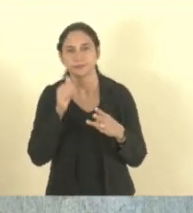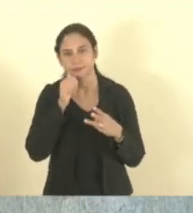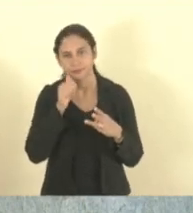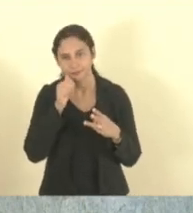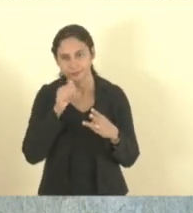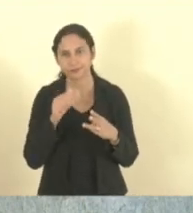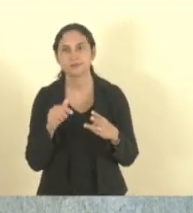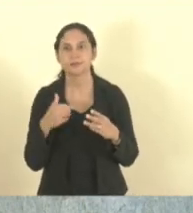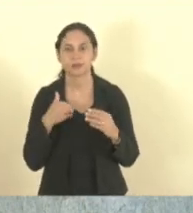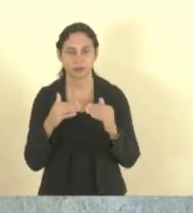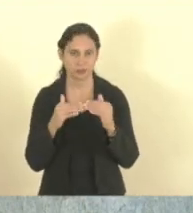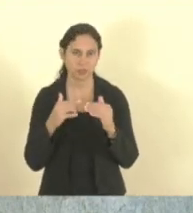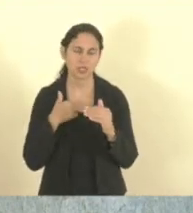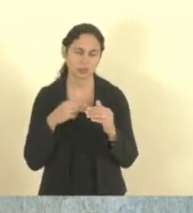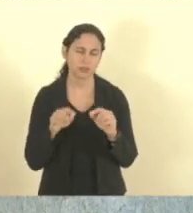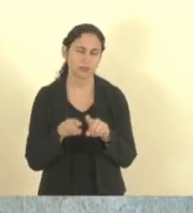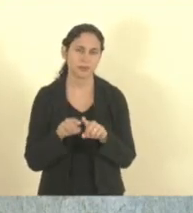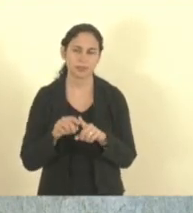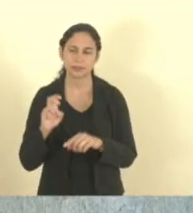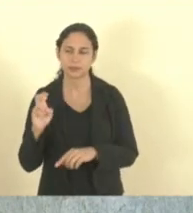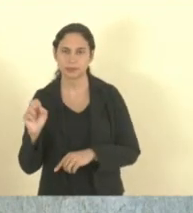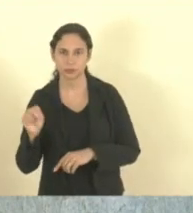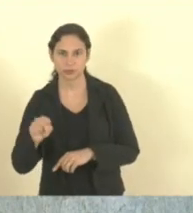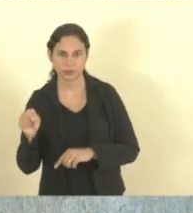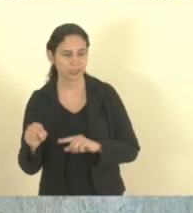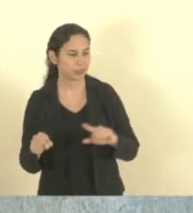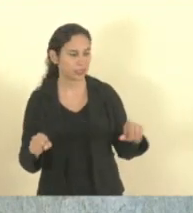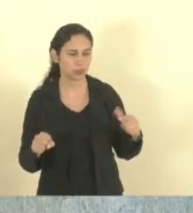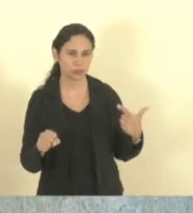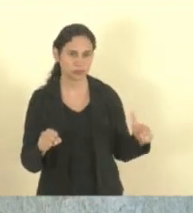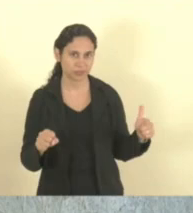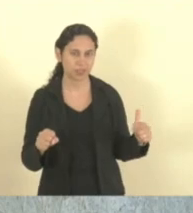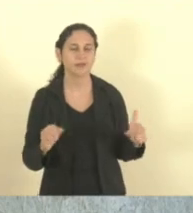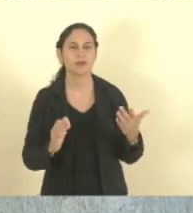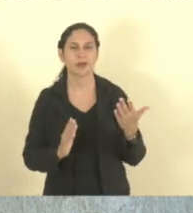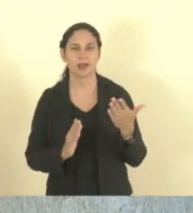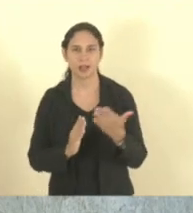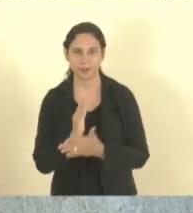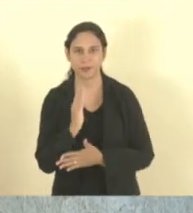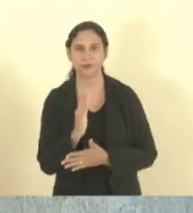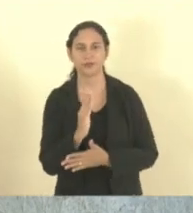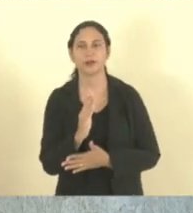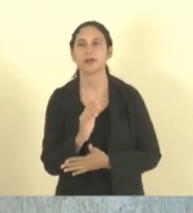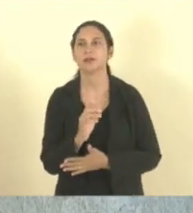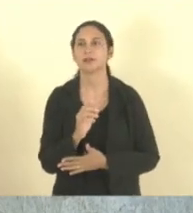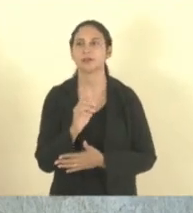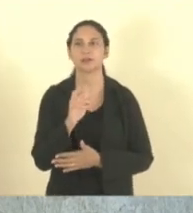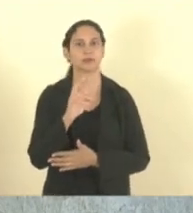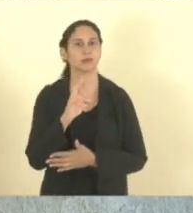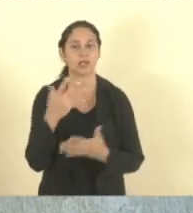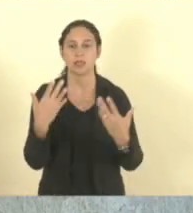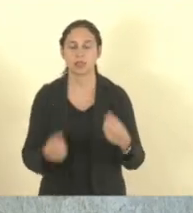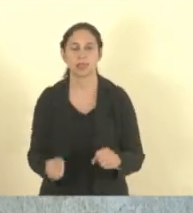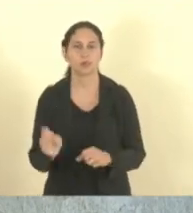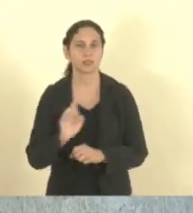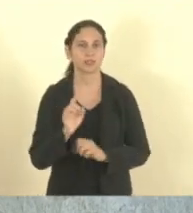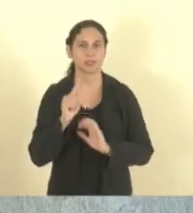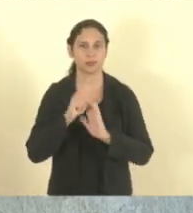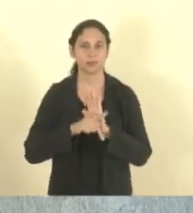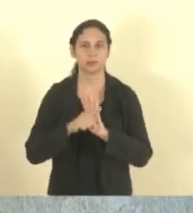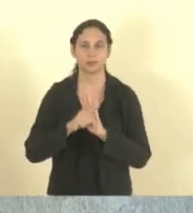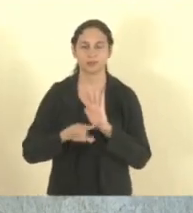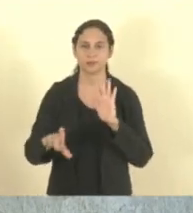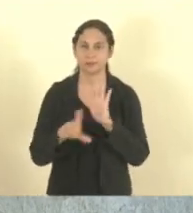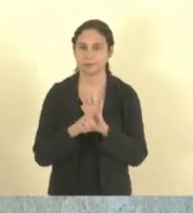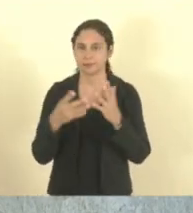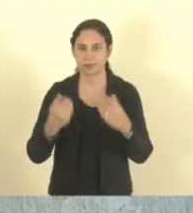Com o relator. Eu também acompanho. Cinco votos sim, nem ou não. aprovado o parecer pela inconstitucionalidade da matéria. Coloco